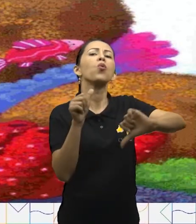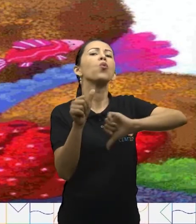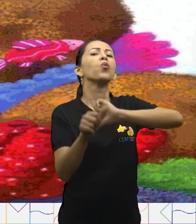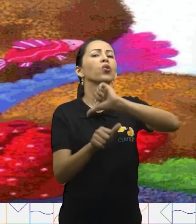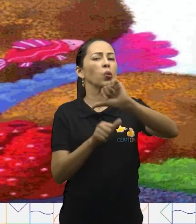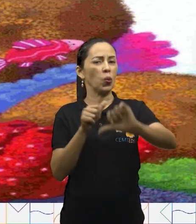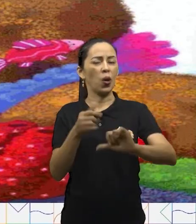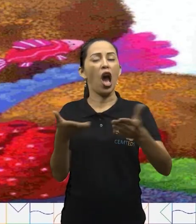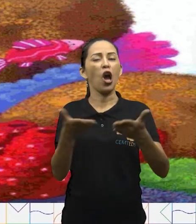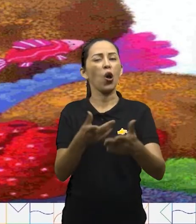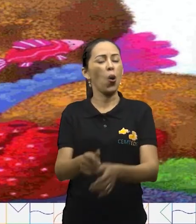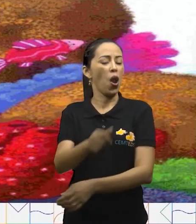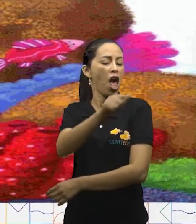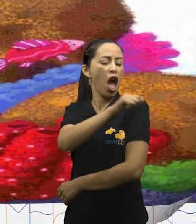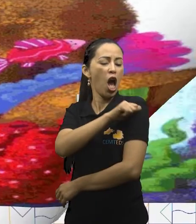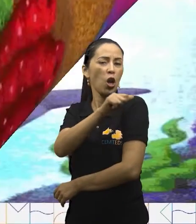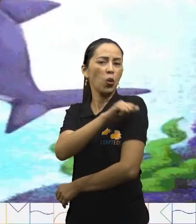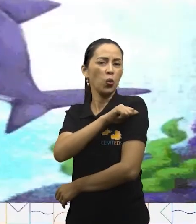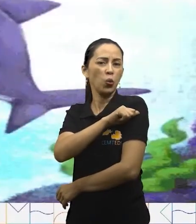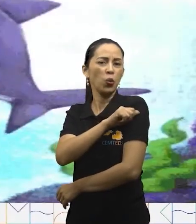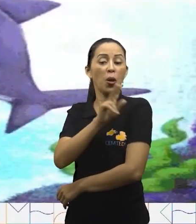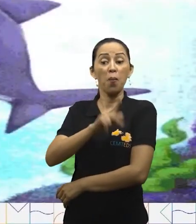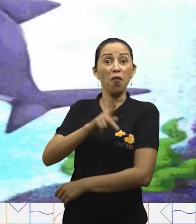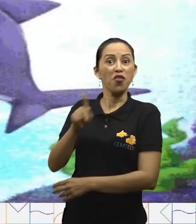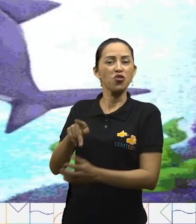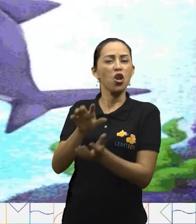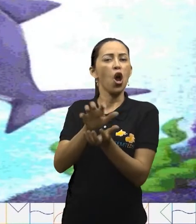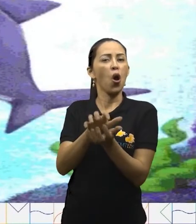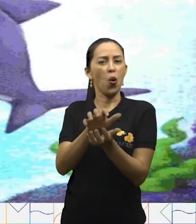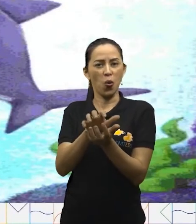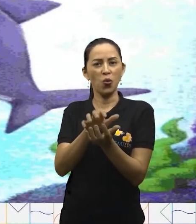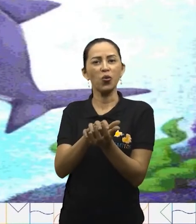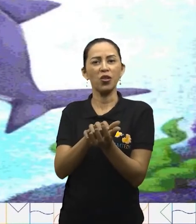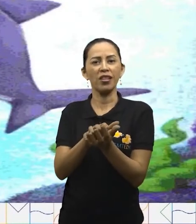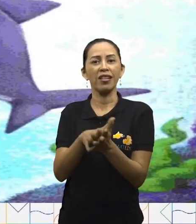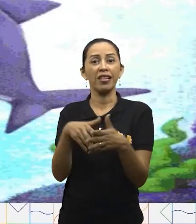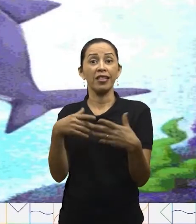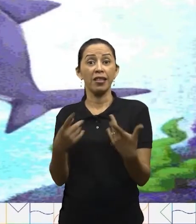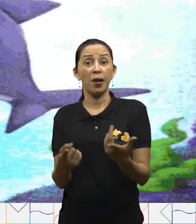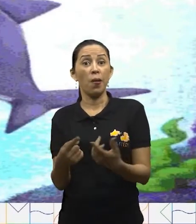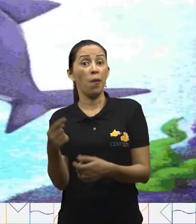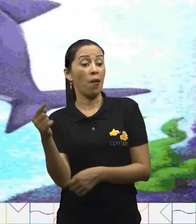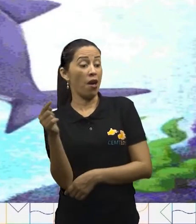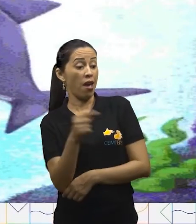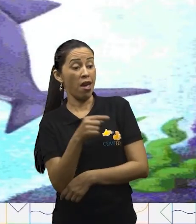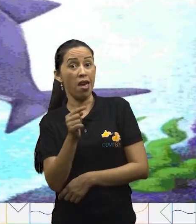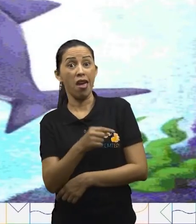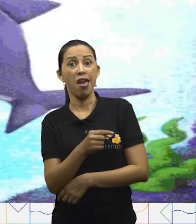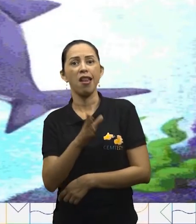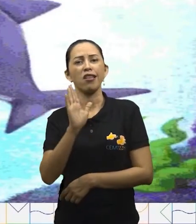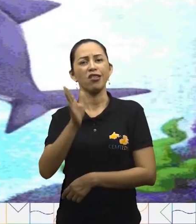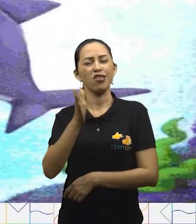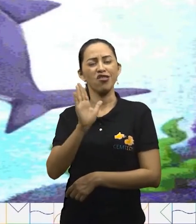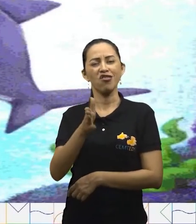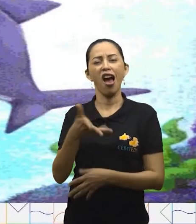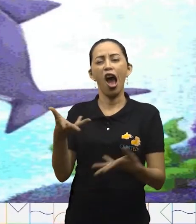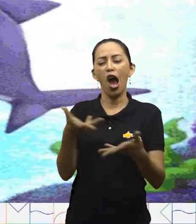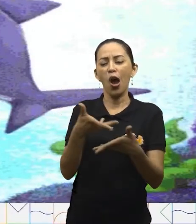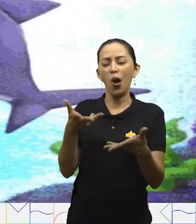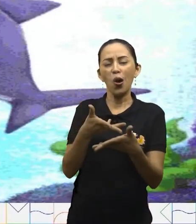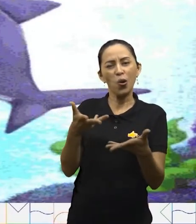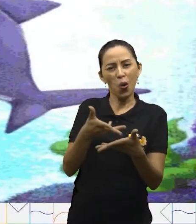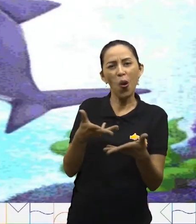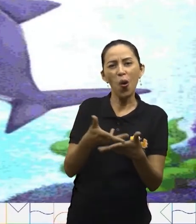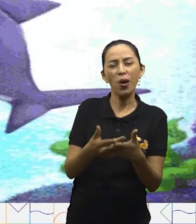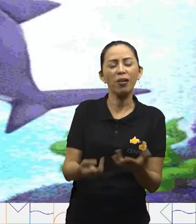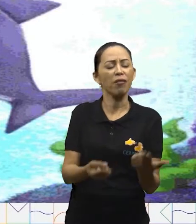Ostra, dos mais aplicados. É ele quem apaga a concha para os professores e